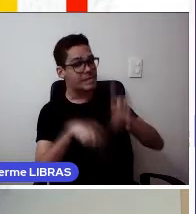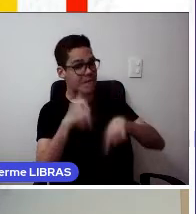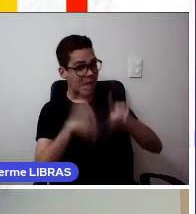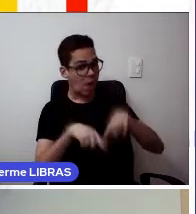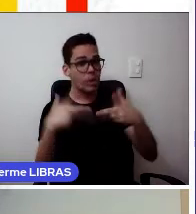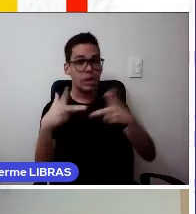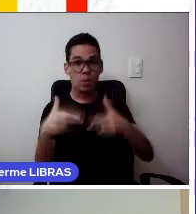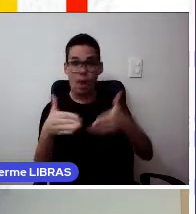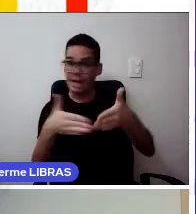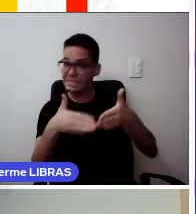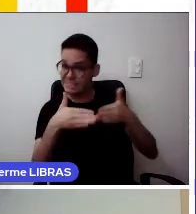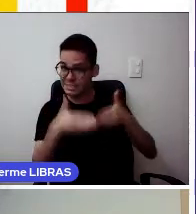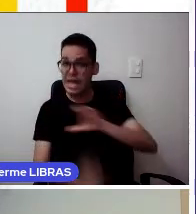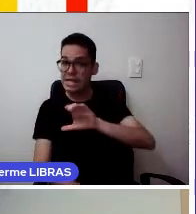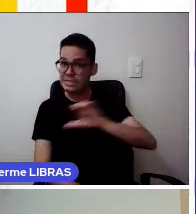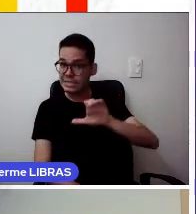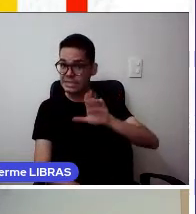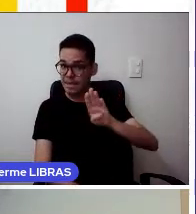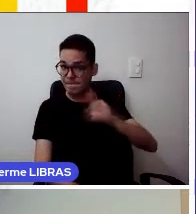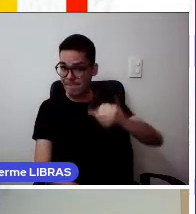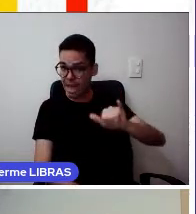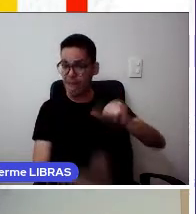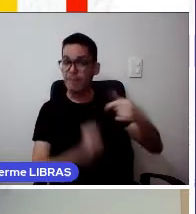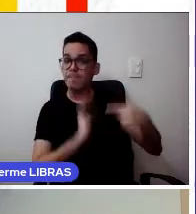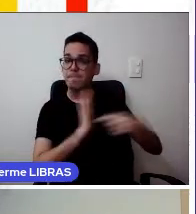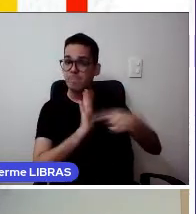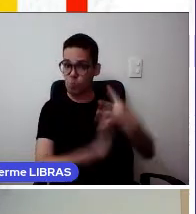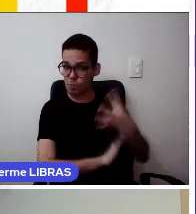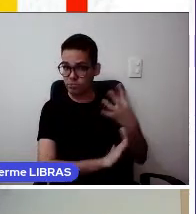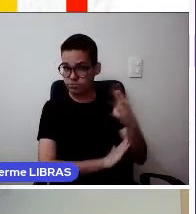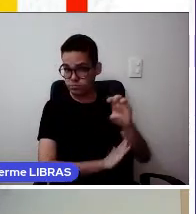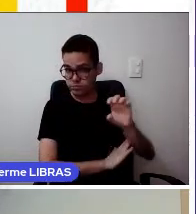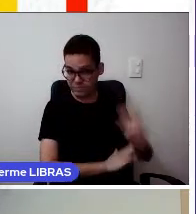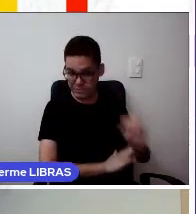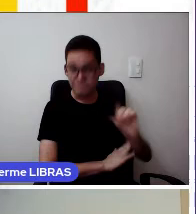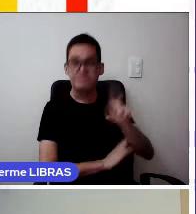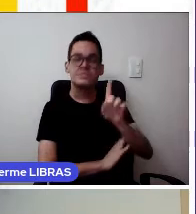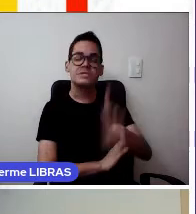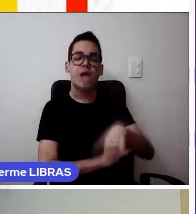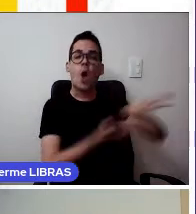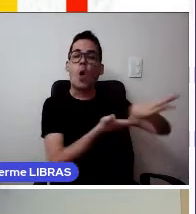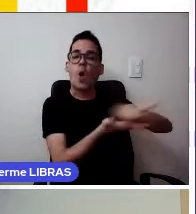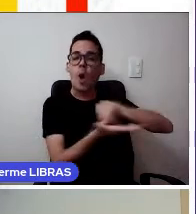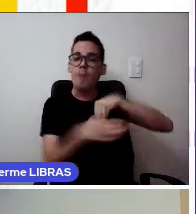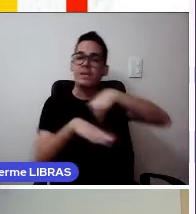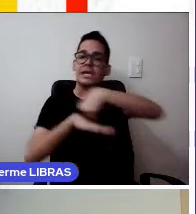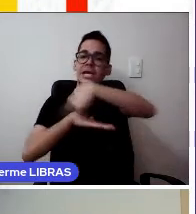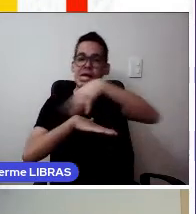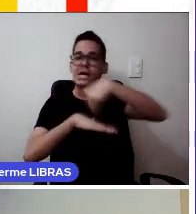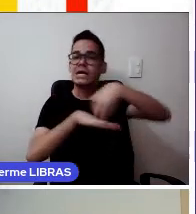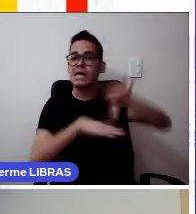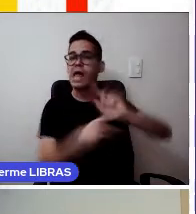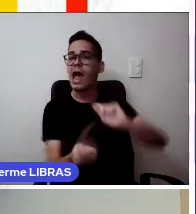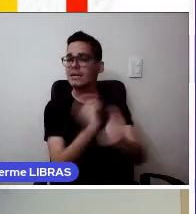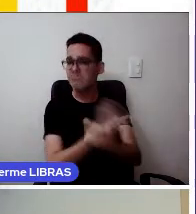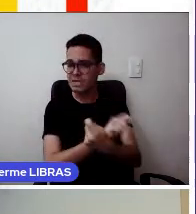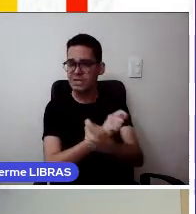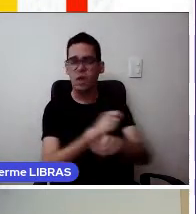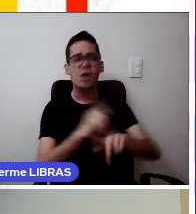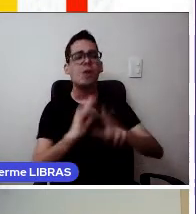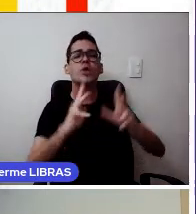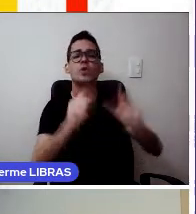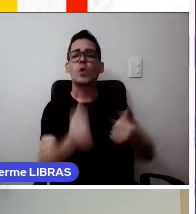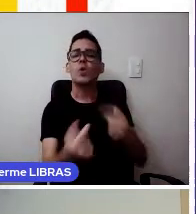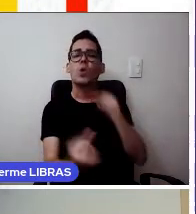licença CC-BY 4.0, que permite a sua cópia, redistribuição, adaptação para qualquer suporte e